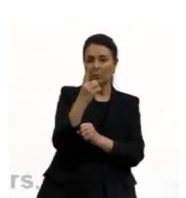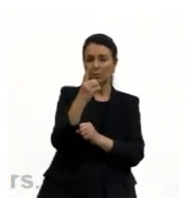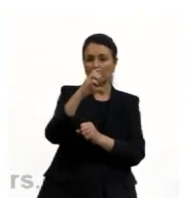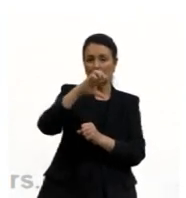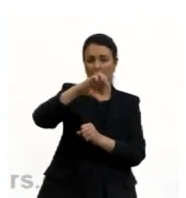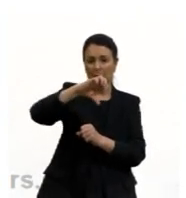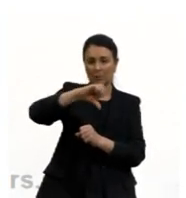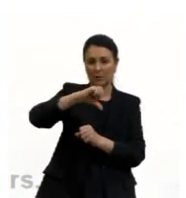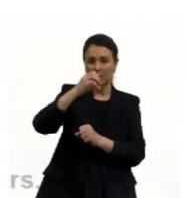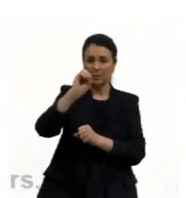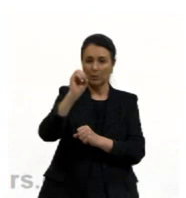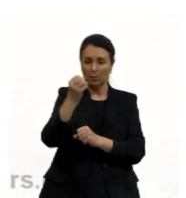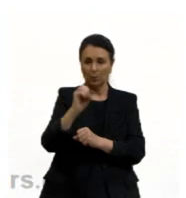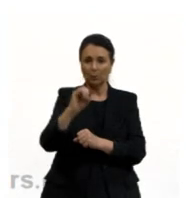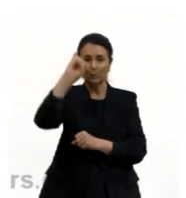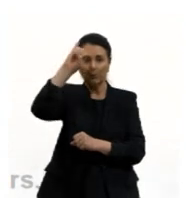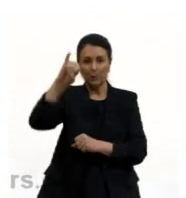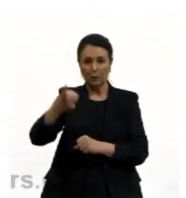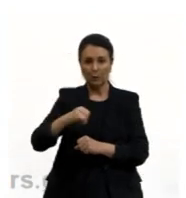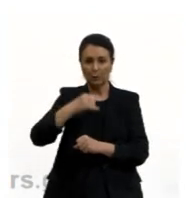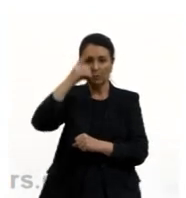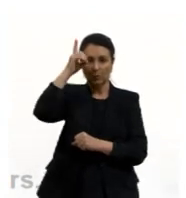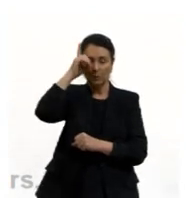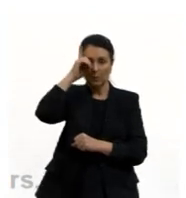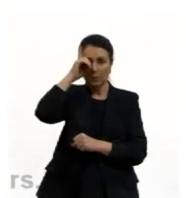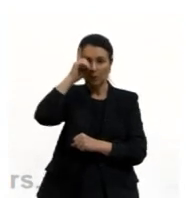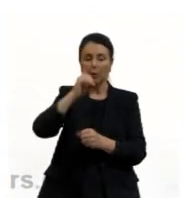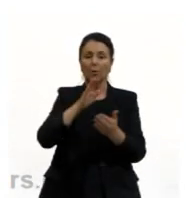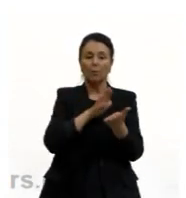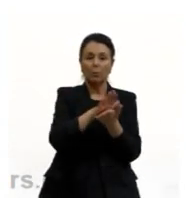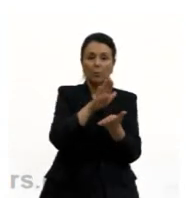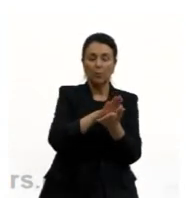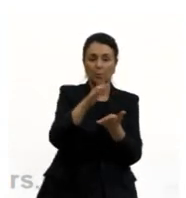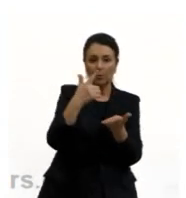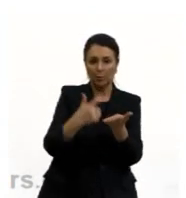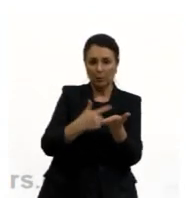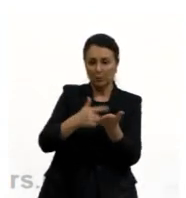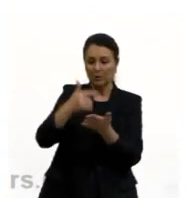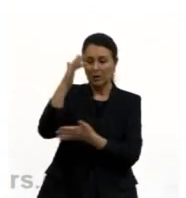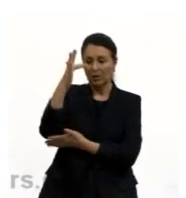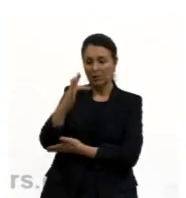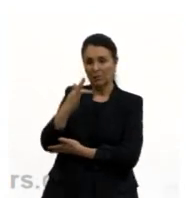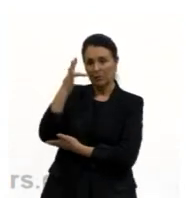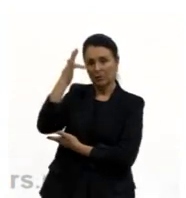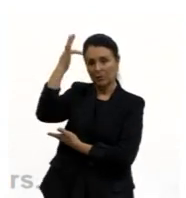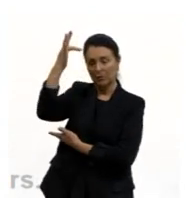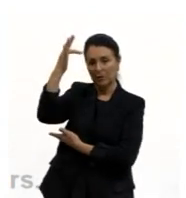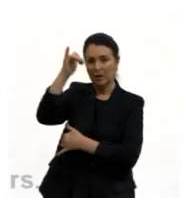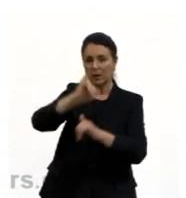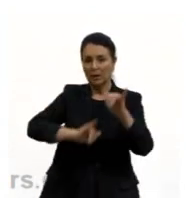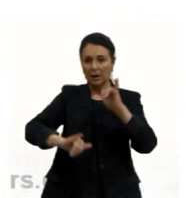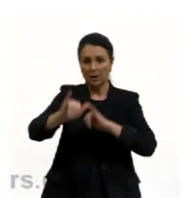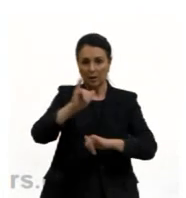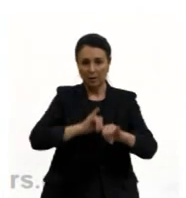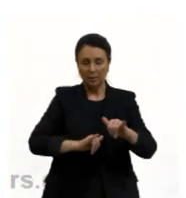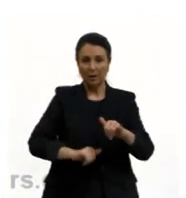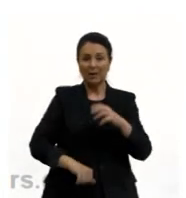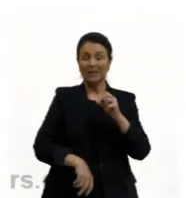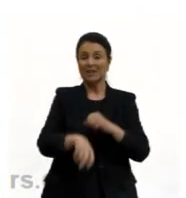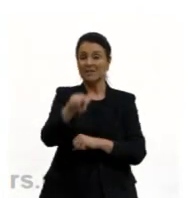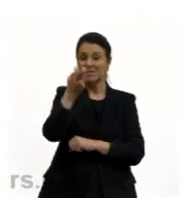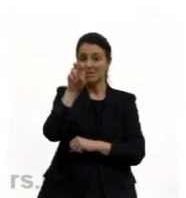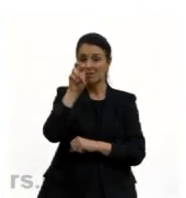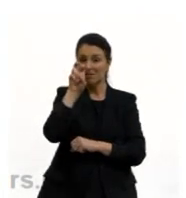seu famoso livro intitulado Um Novo Sistema de Filosofia Química, no qual continham cinco postulados que